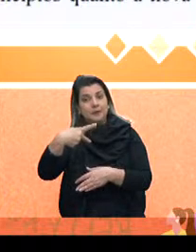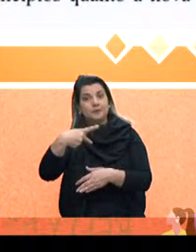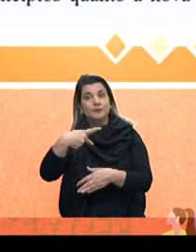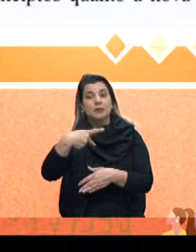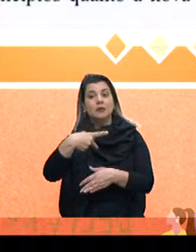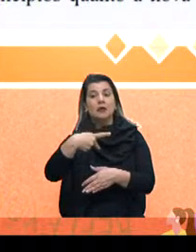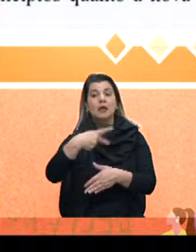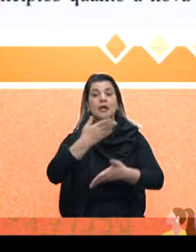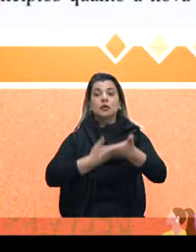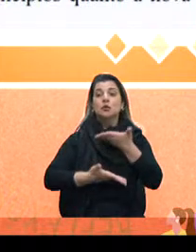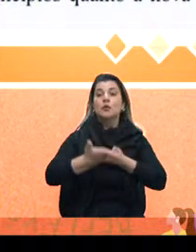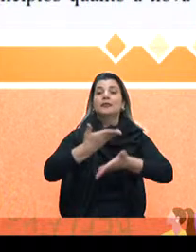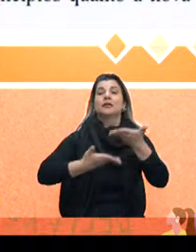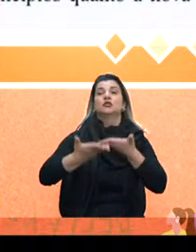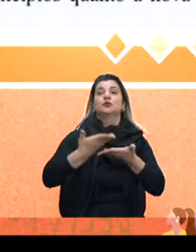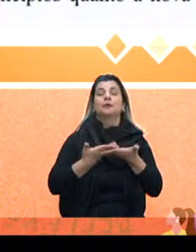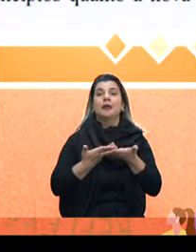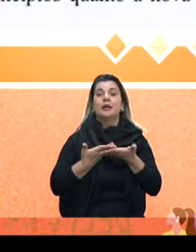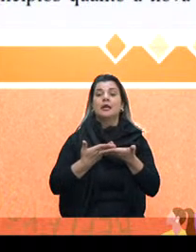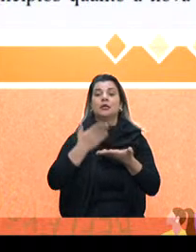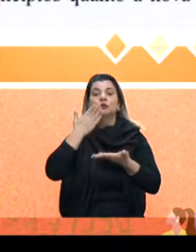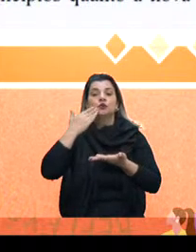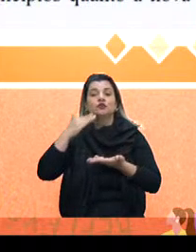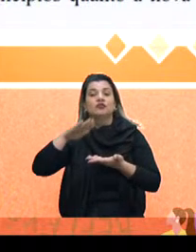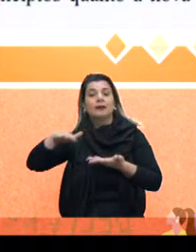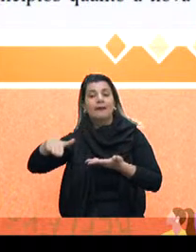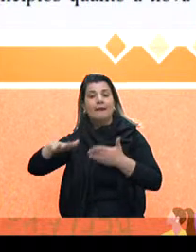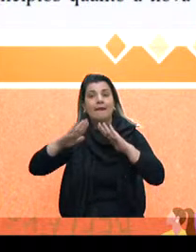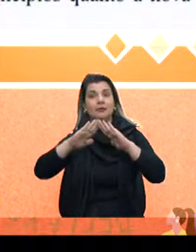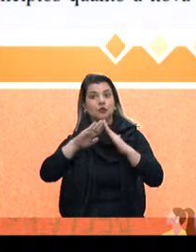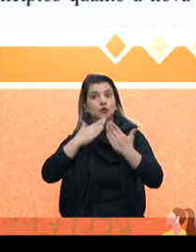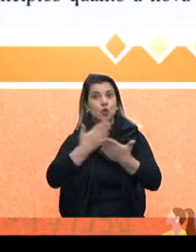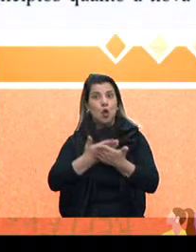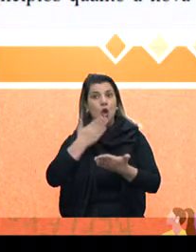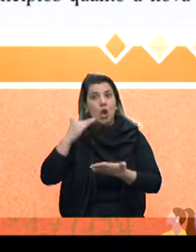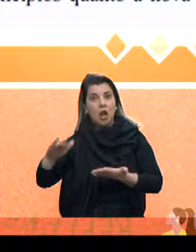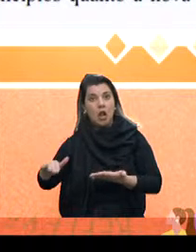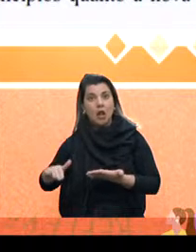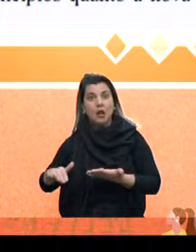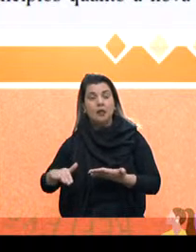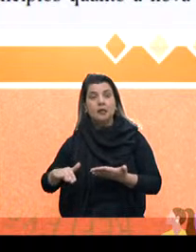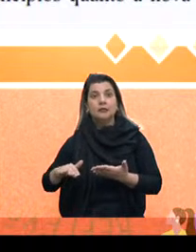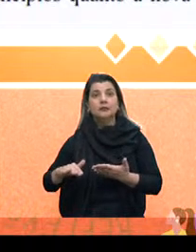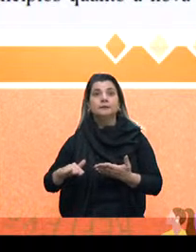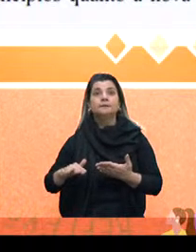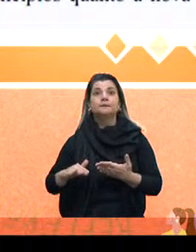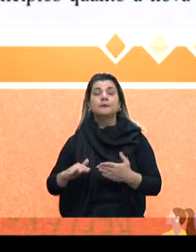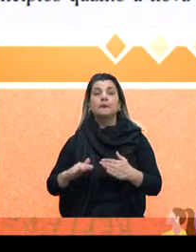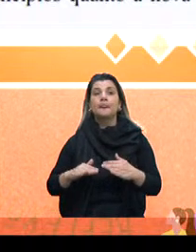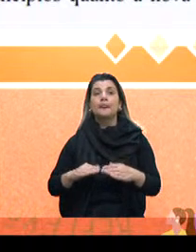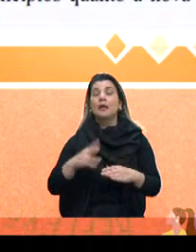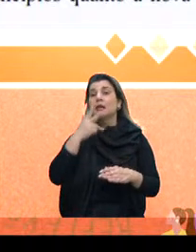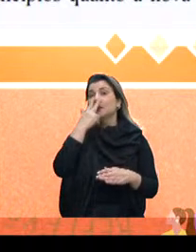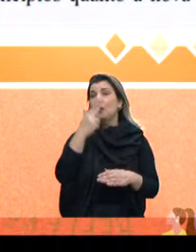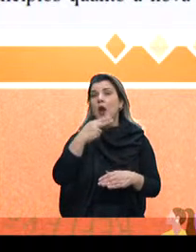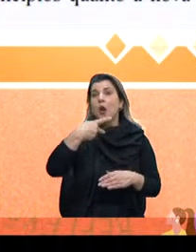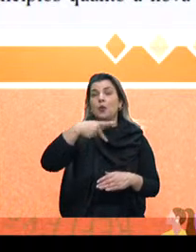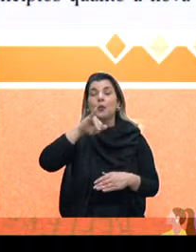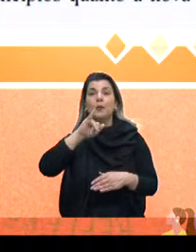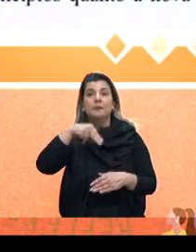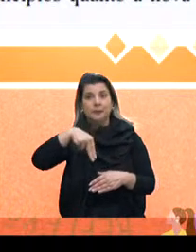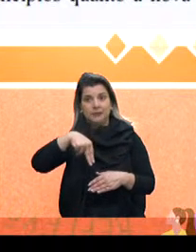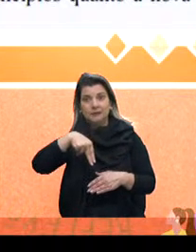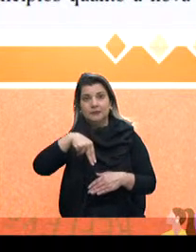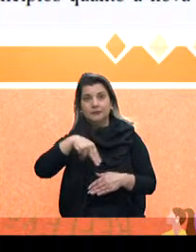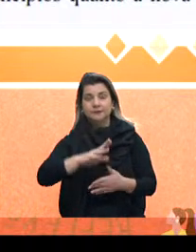-se no atendimento de creches da pré-escola e na cobertura de programas de visualização domiciliares, como é o caso do PIN, uma parte do PIN também